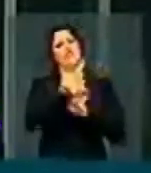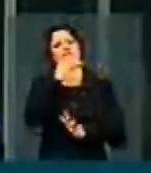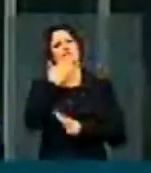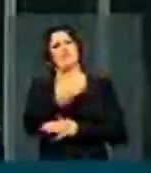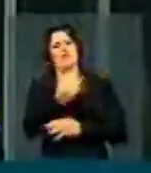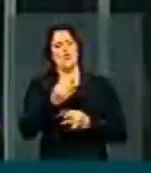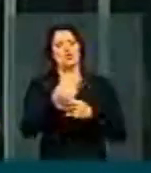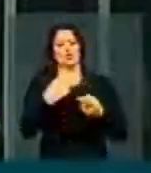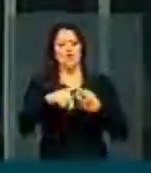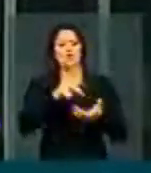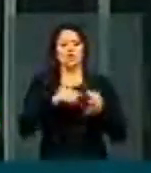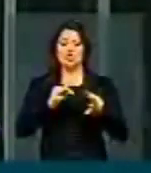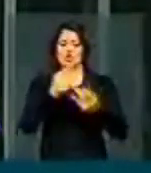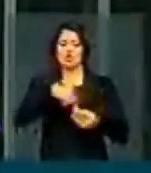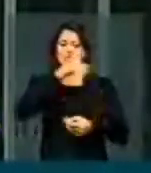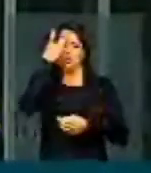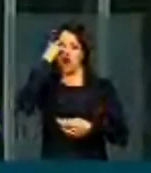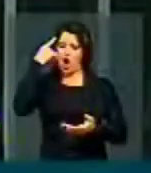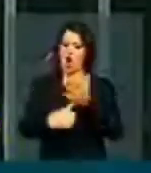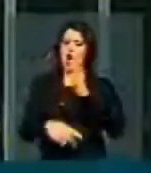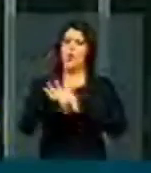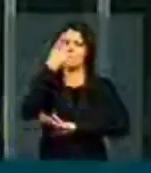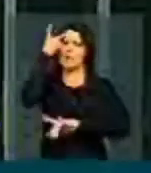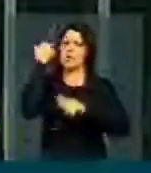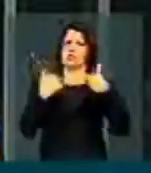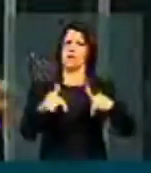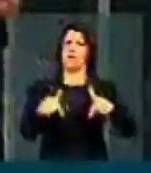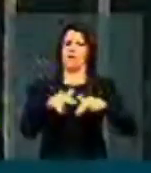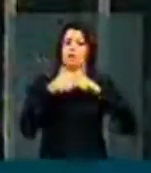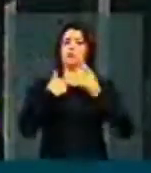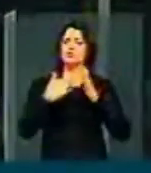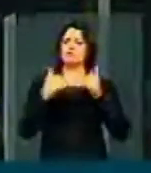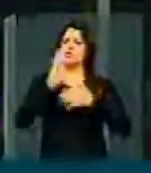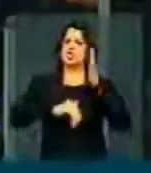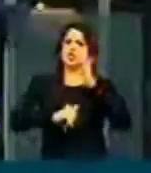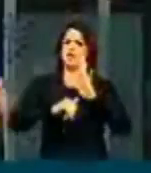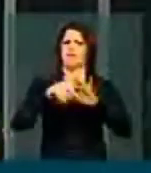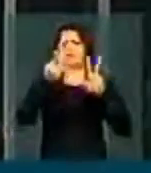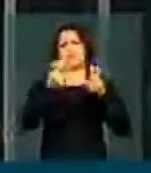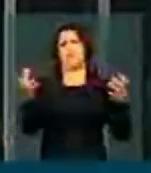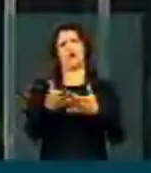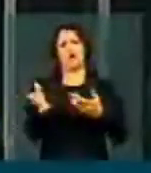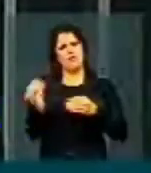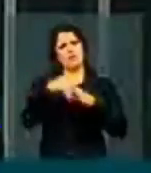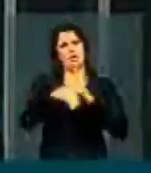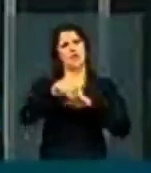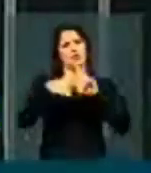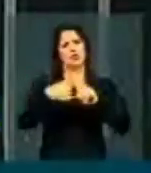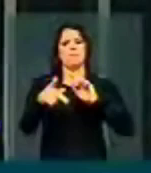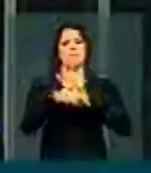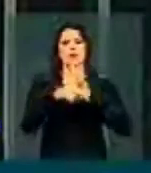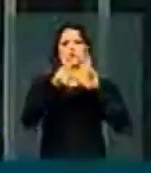favorável. Porque todos aqui têm compromisso com os trabalhadores. Por isso, pela retirada desta matéria, para a inclusão...